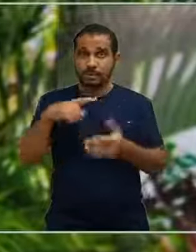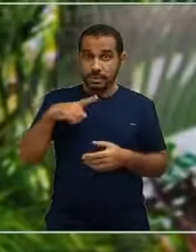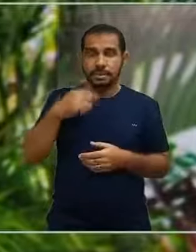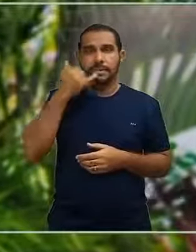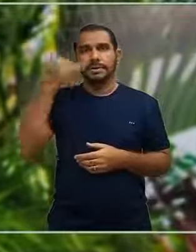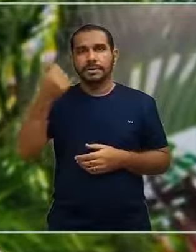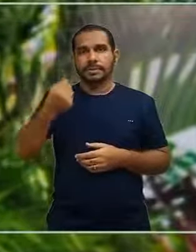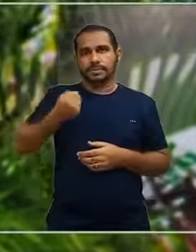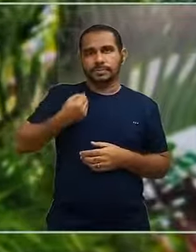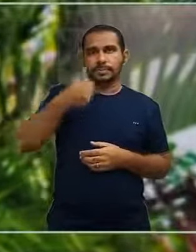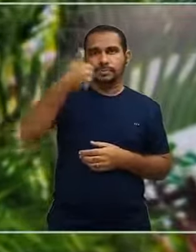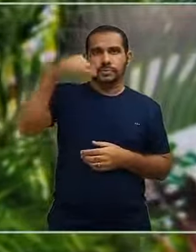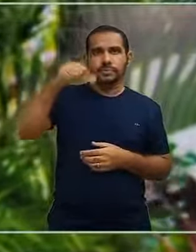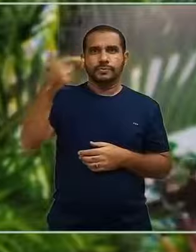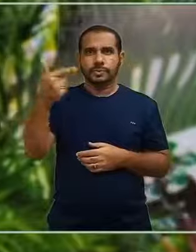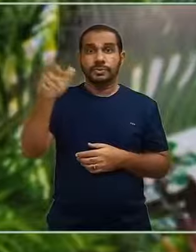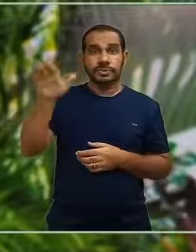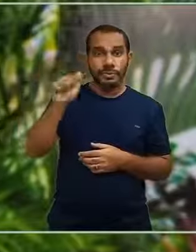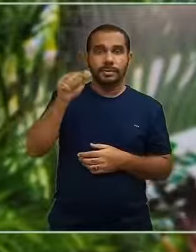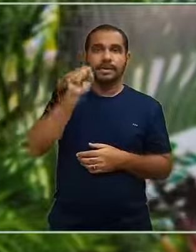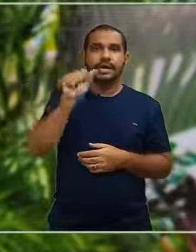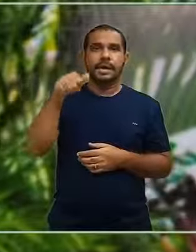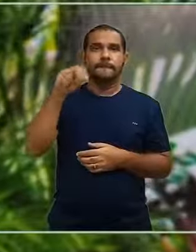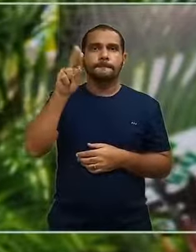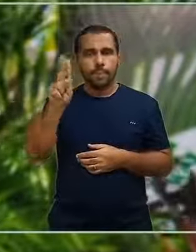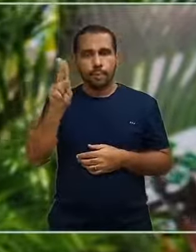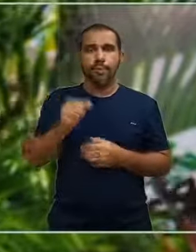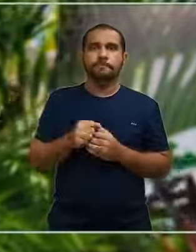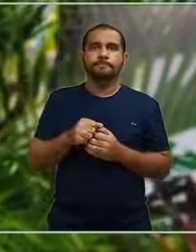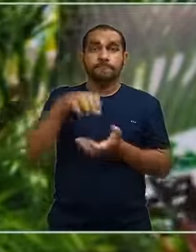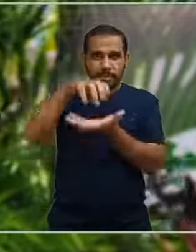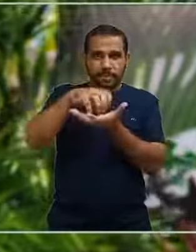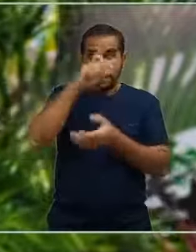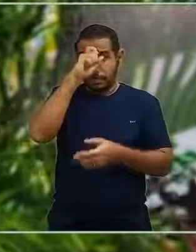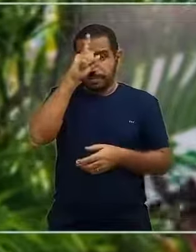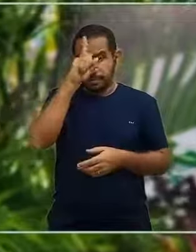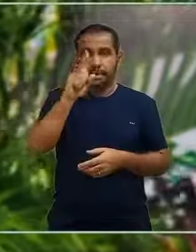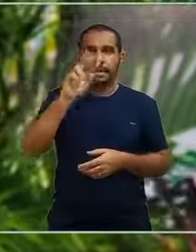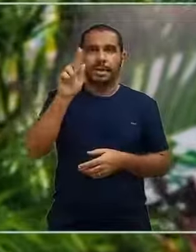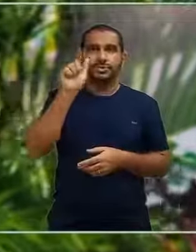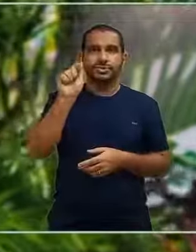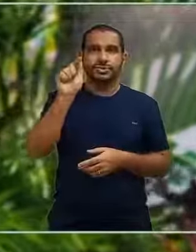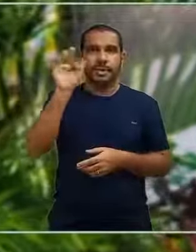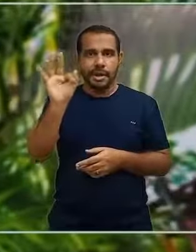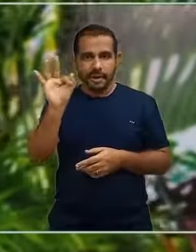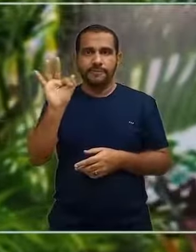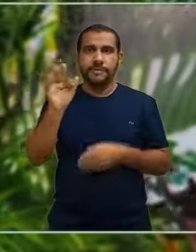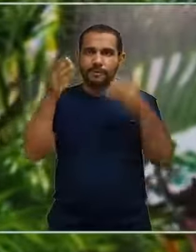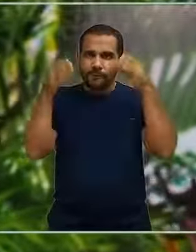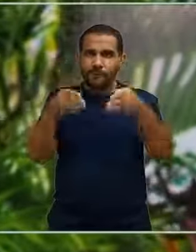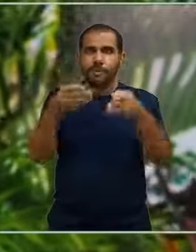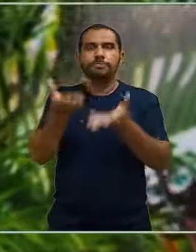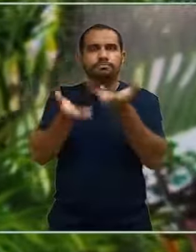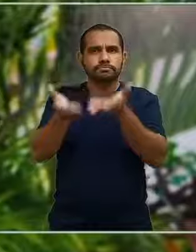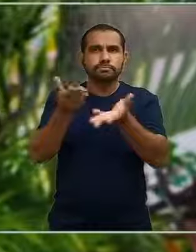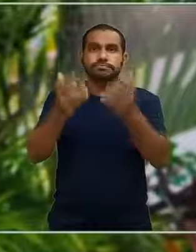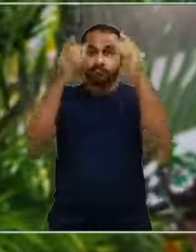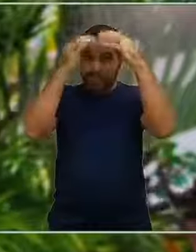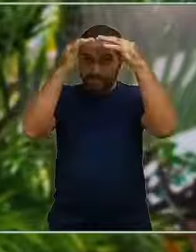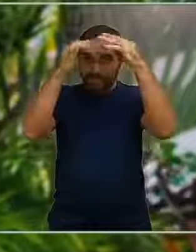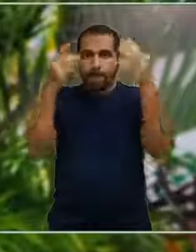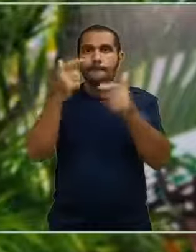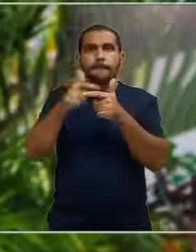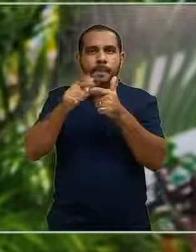apresentar algum sintoma, ligue 192 e acione o SAMU-CEARÁ. O Hospital Geral de Fortaleza é referência no tratamento de doenças